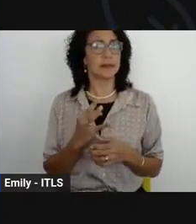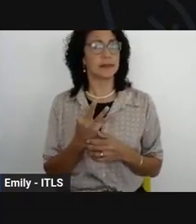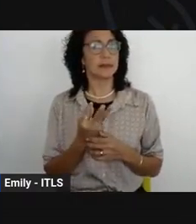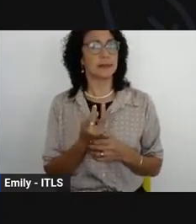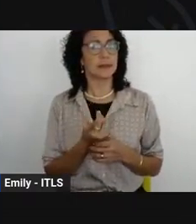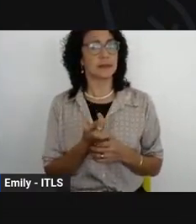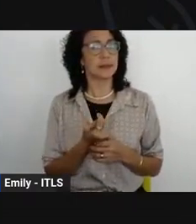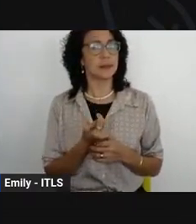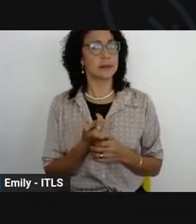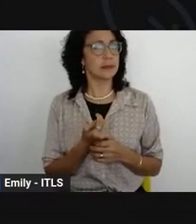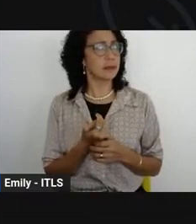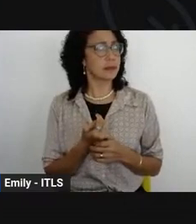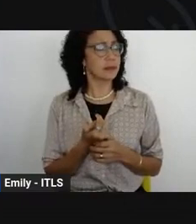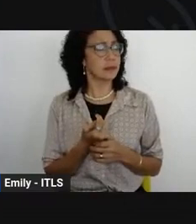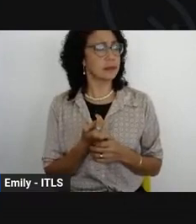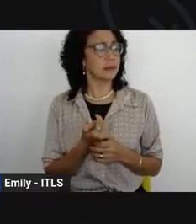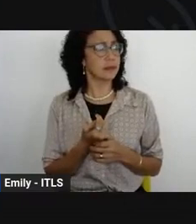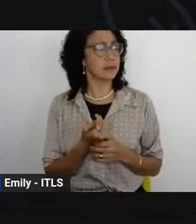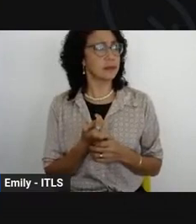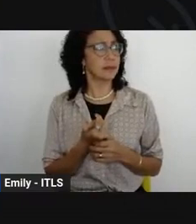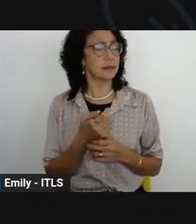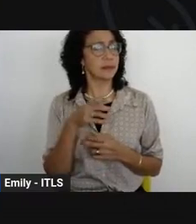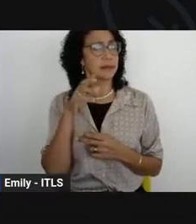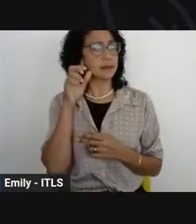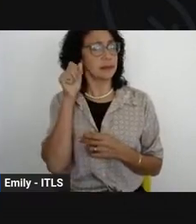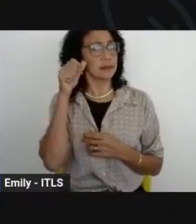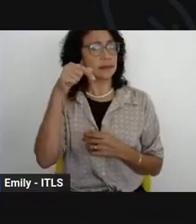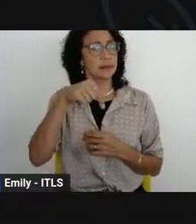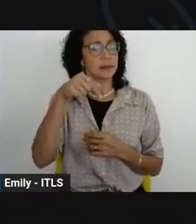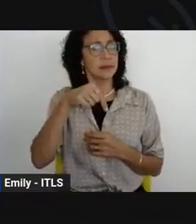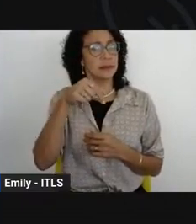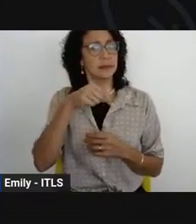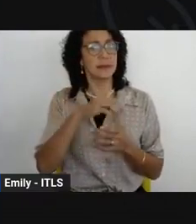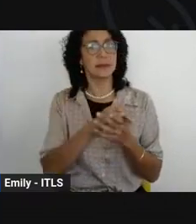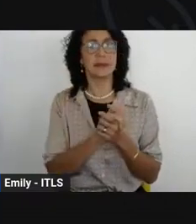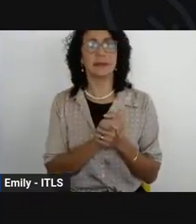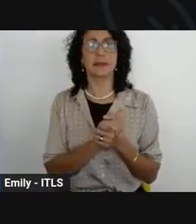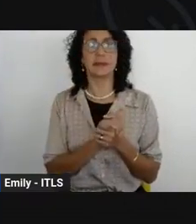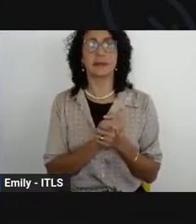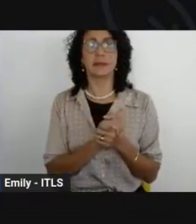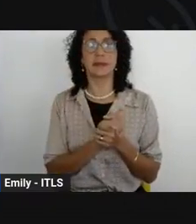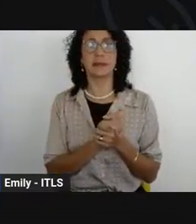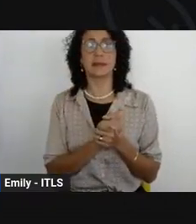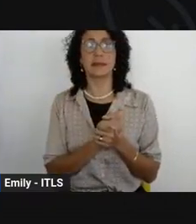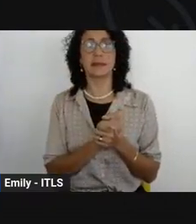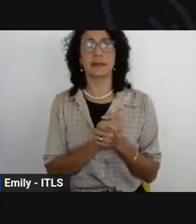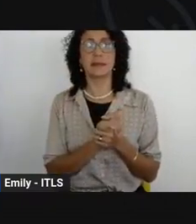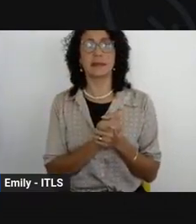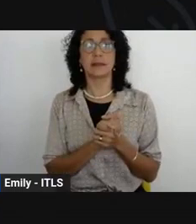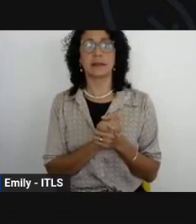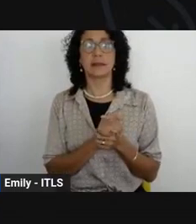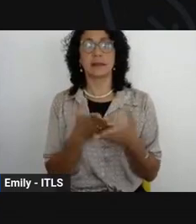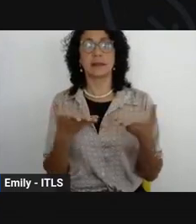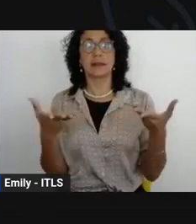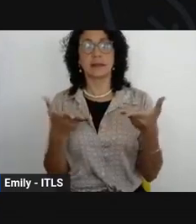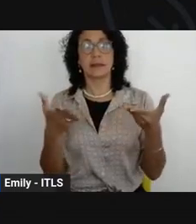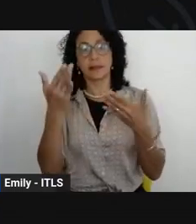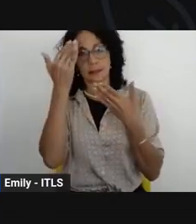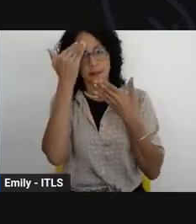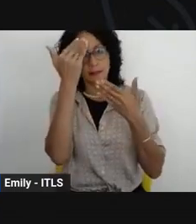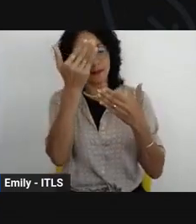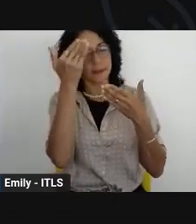que estão até aqui conosco gostaria de fazer um cumprimento um cumprimento